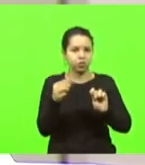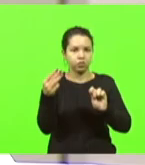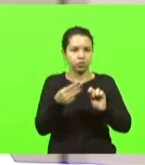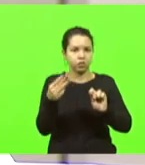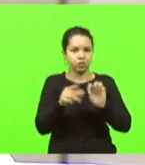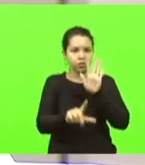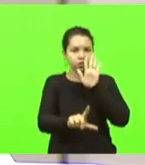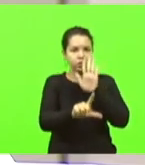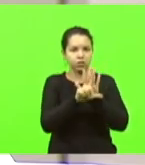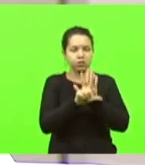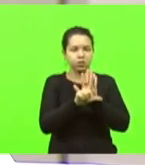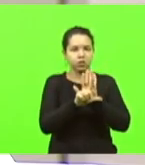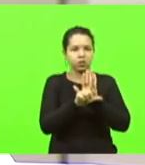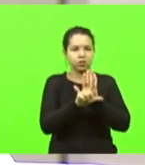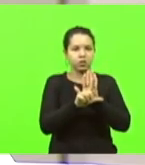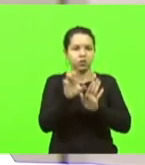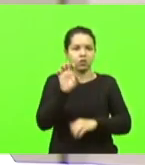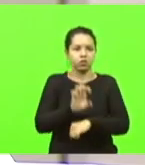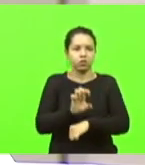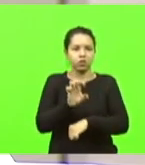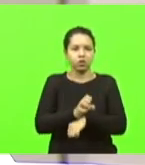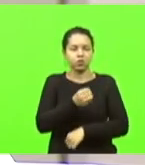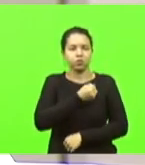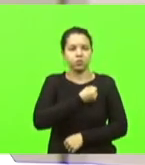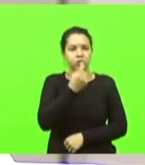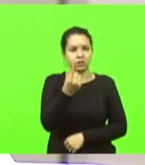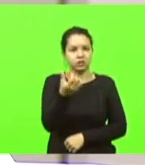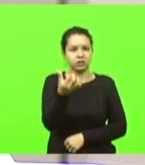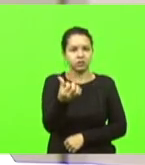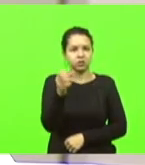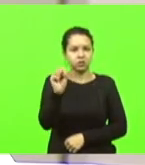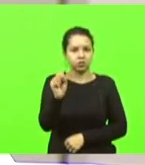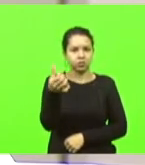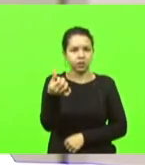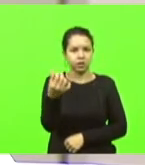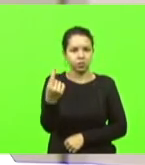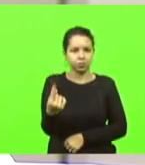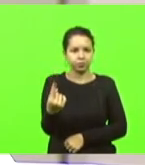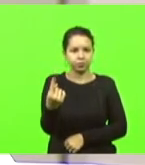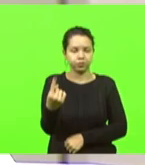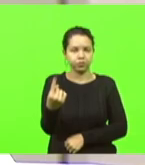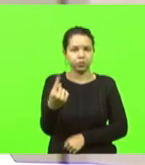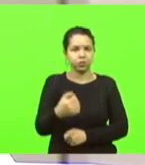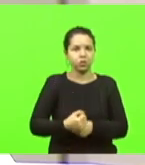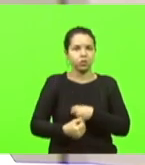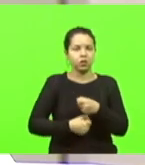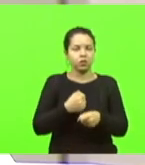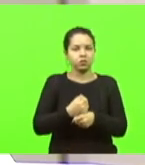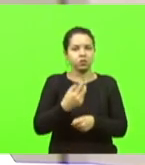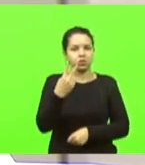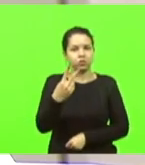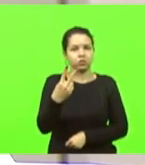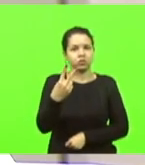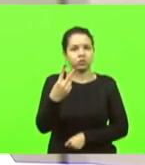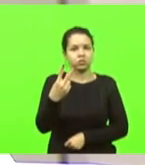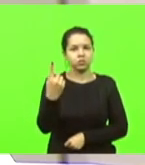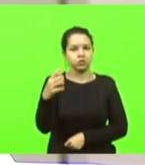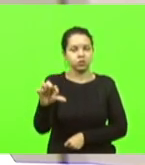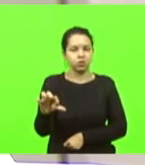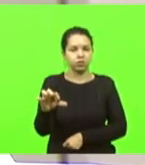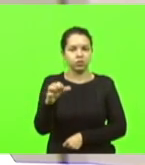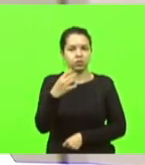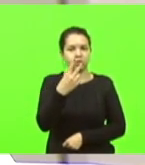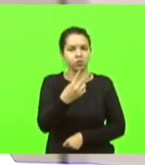da lei estadual número 16861, nos anos de 2019, 2020